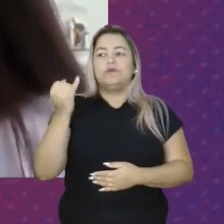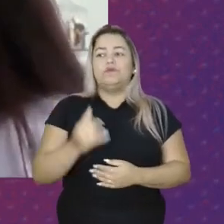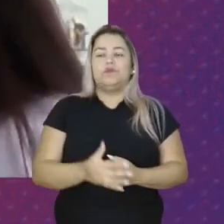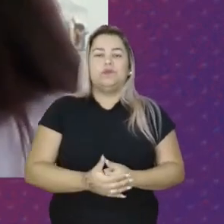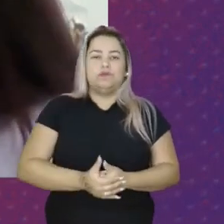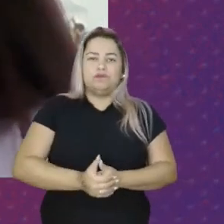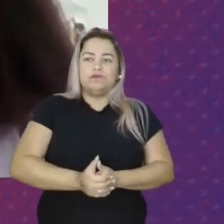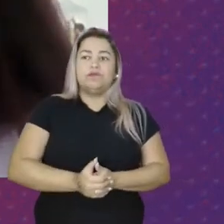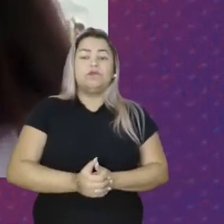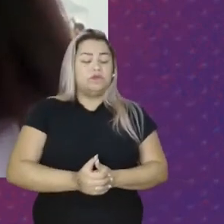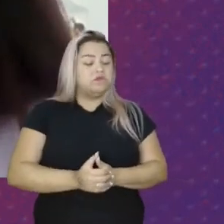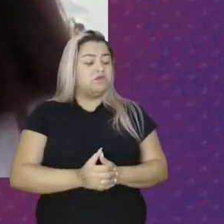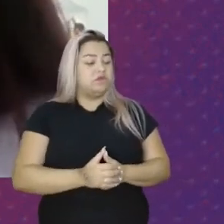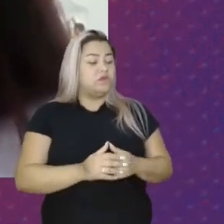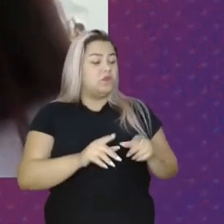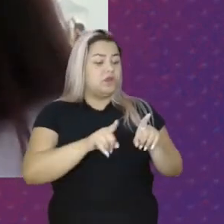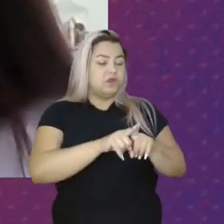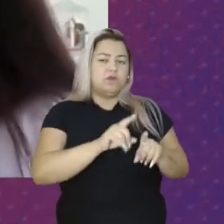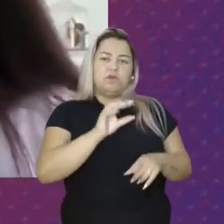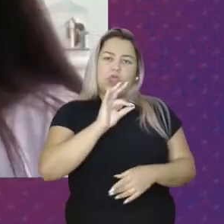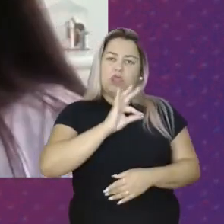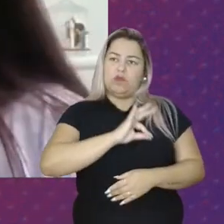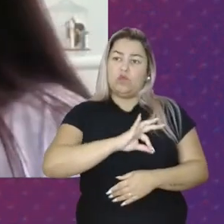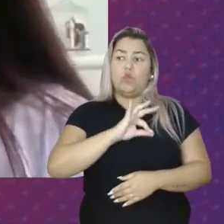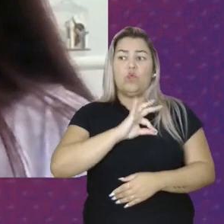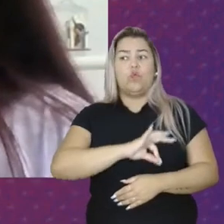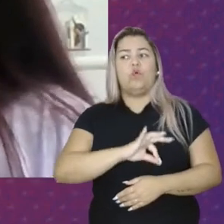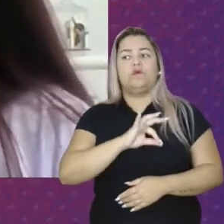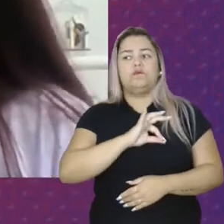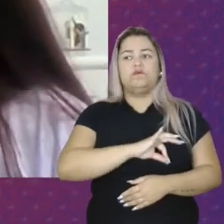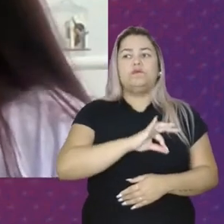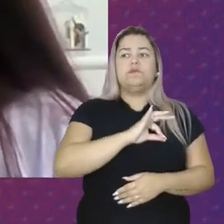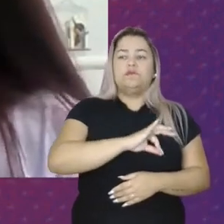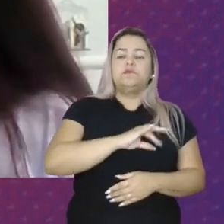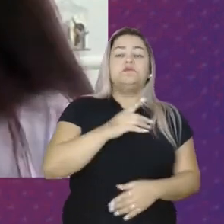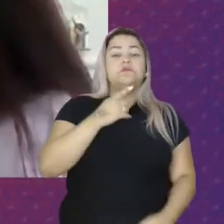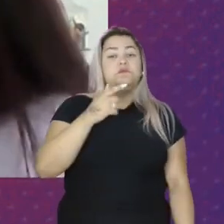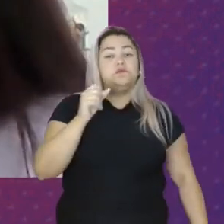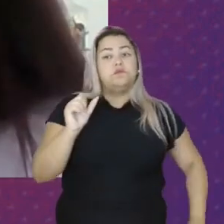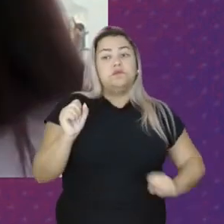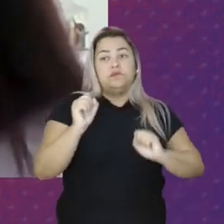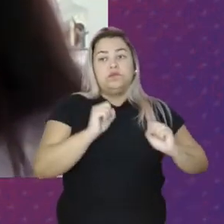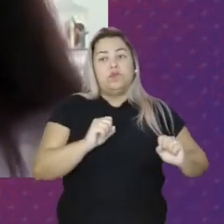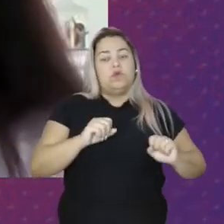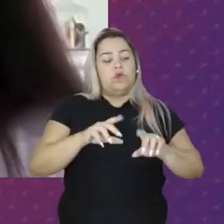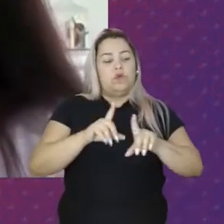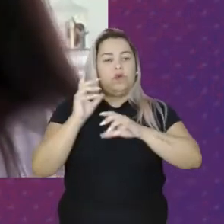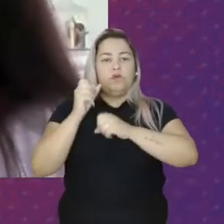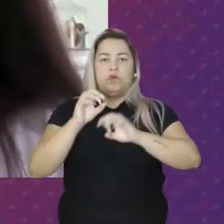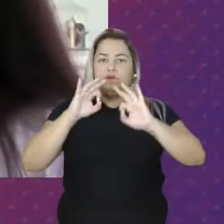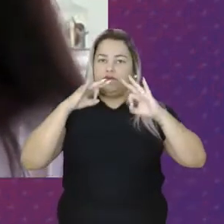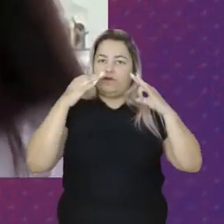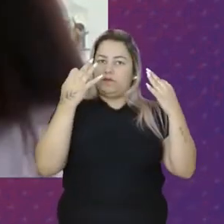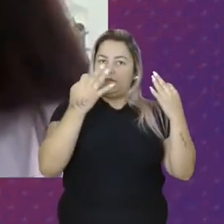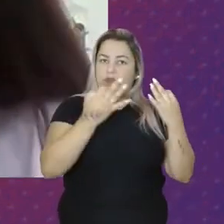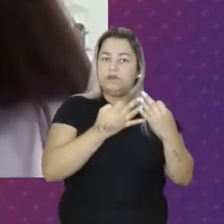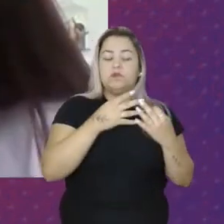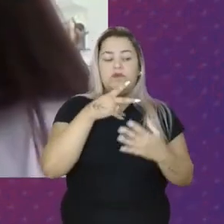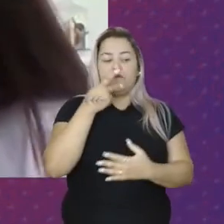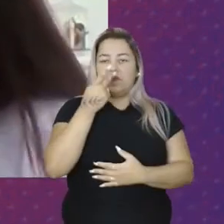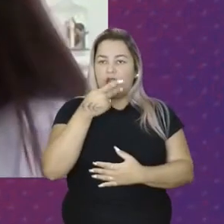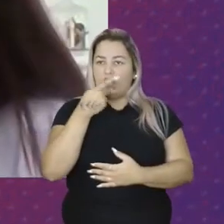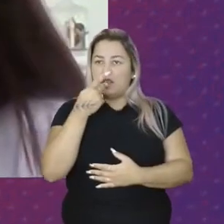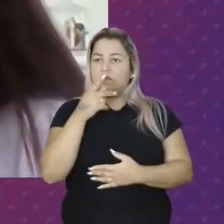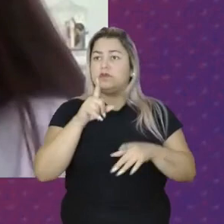Desrespeita Inclusive A renda Eu poderia Também citar O novo programa Bolsa Família Porque a gente